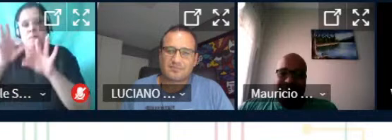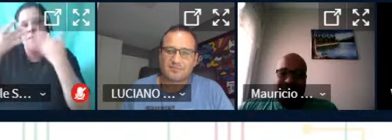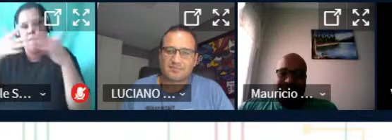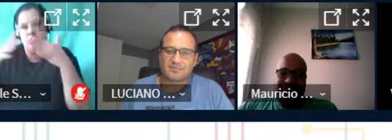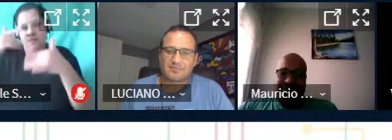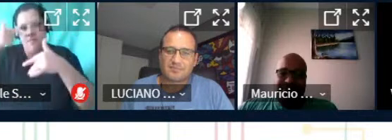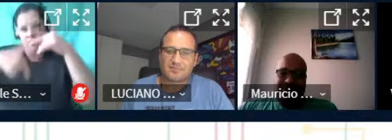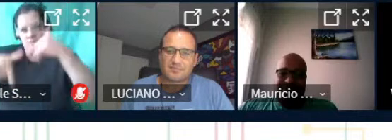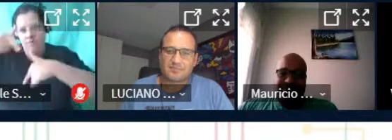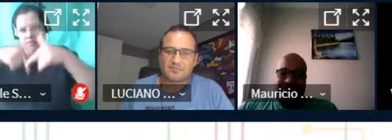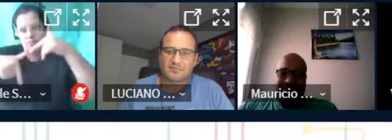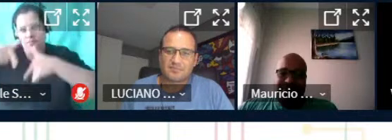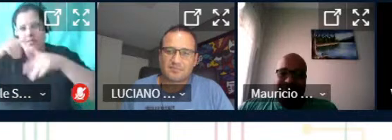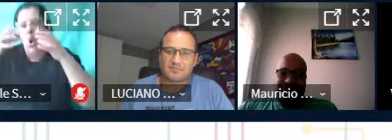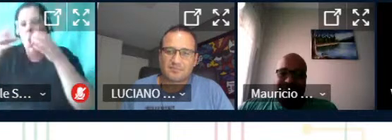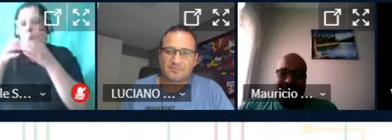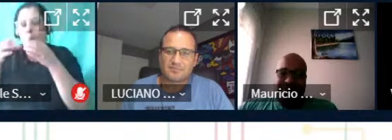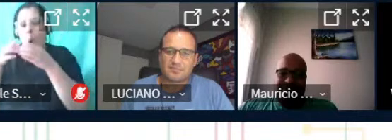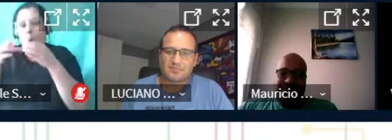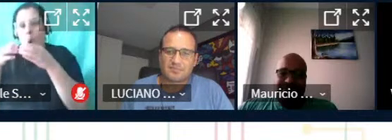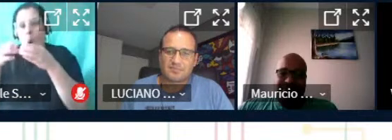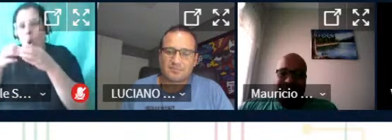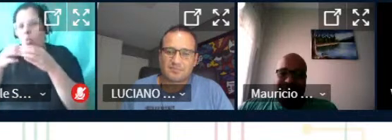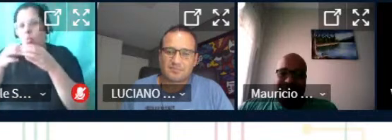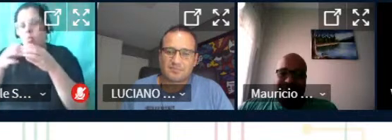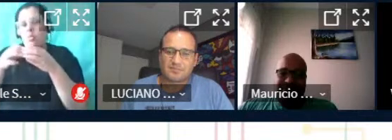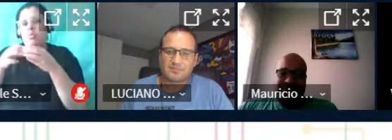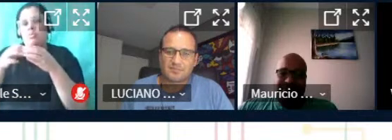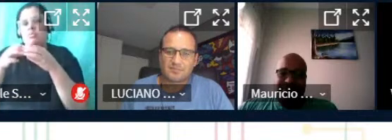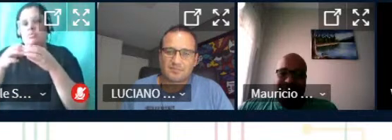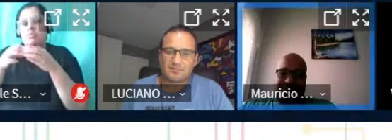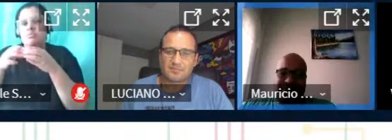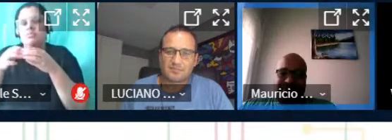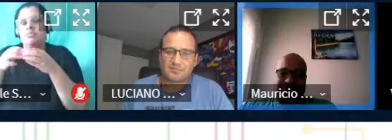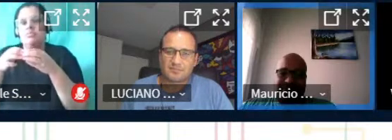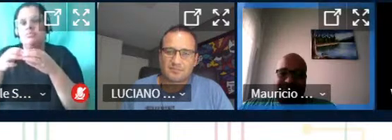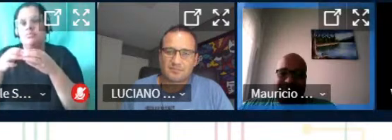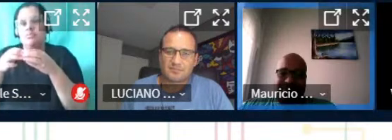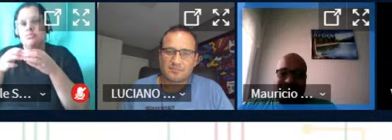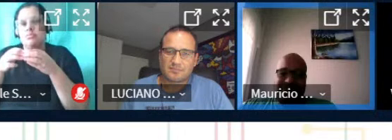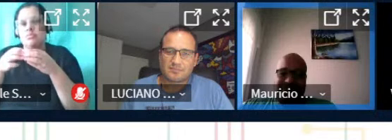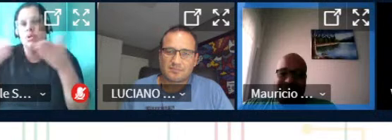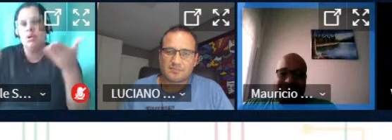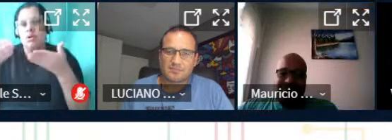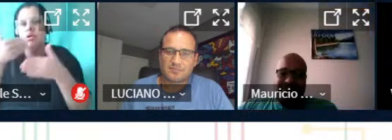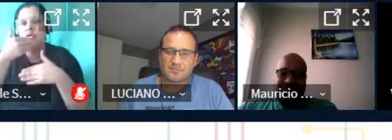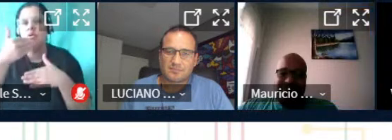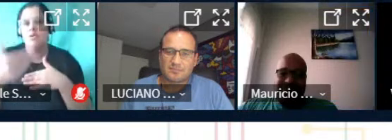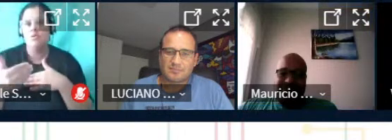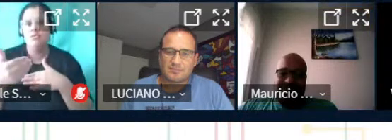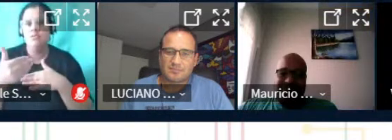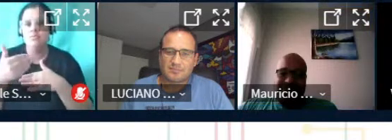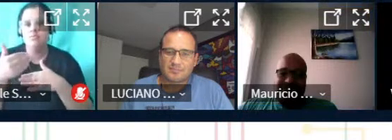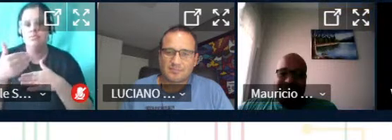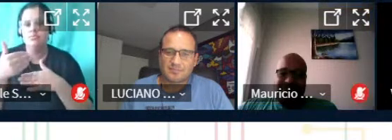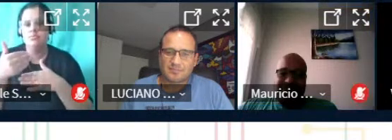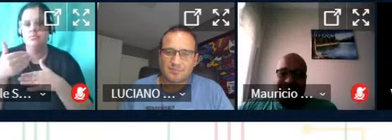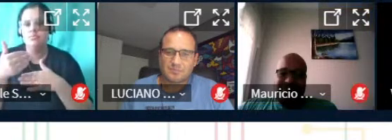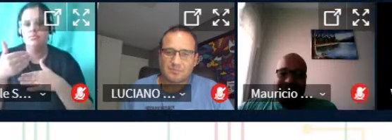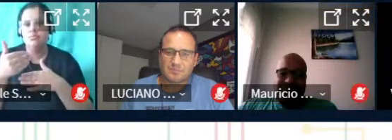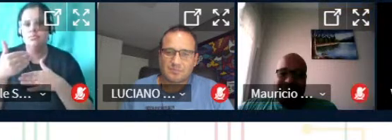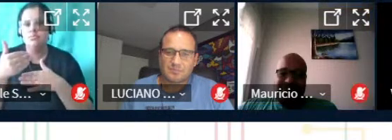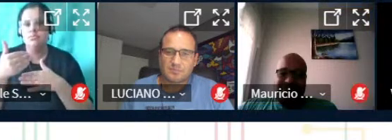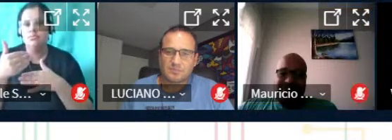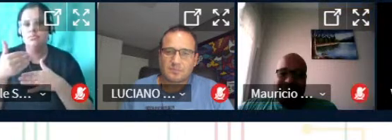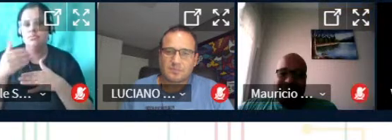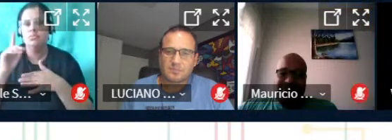Vinícius ao grupo ao Maurício como orientador eu agora vou solicitar merece eu vou solicitar